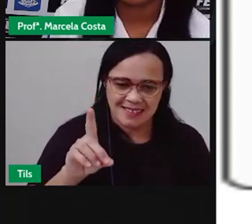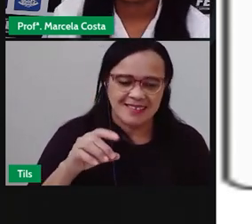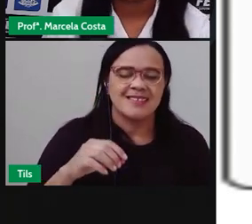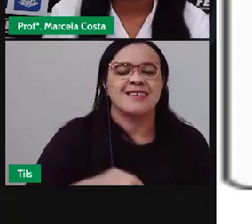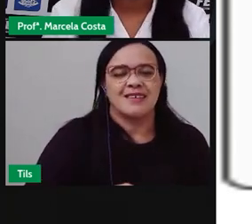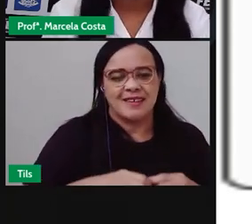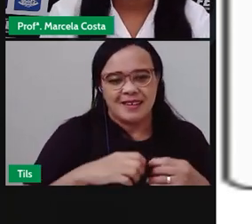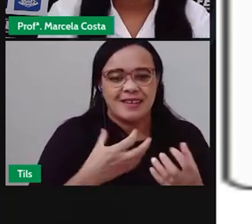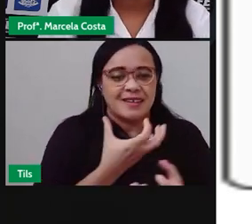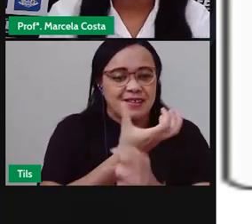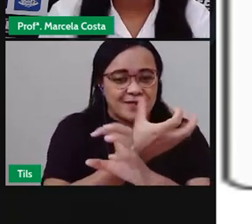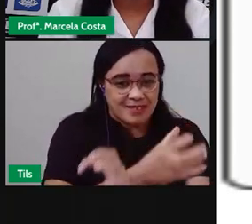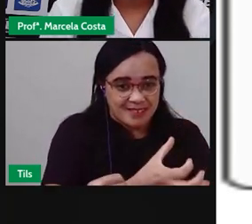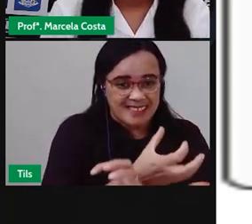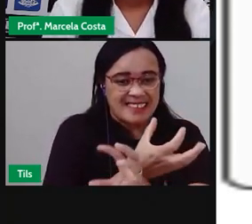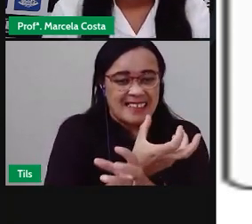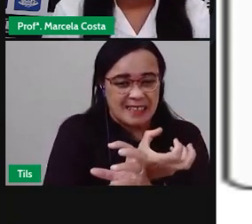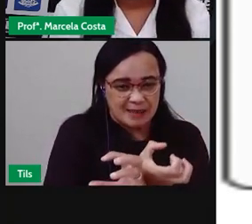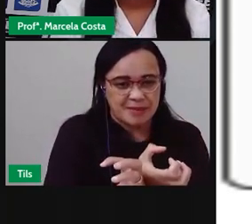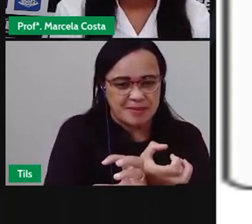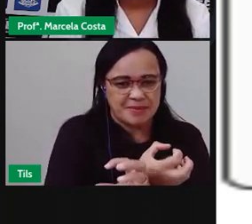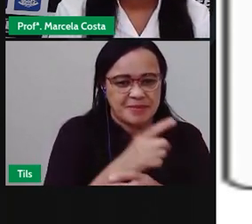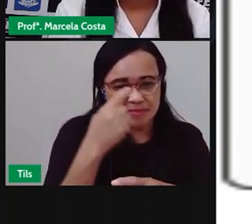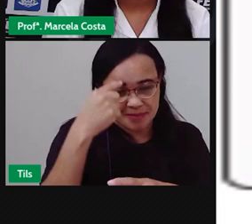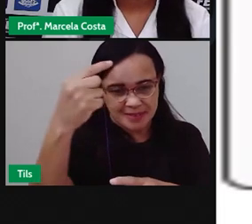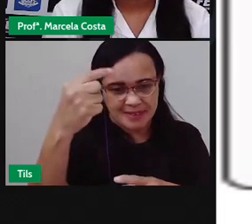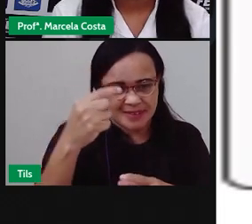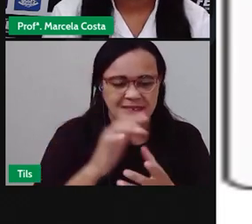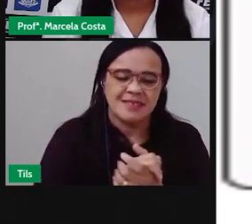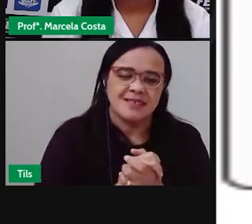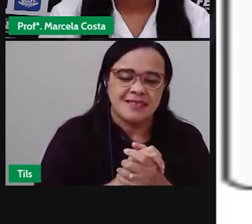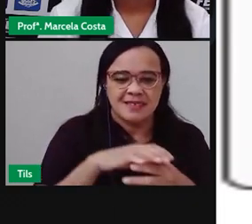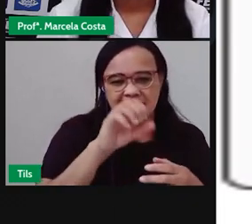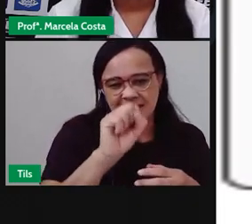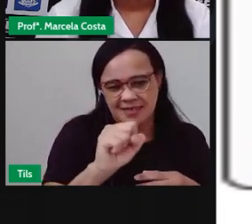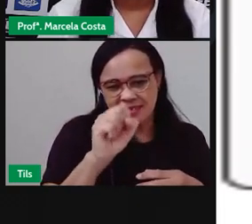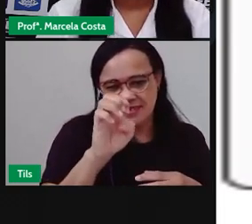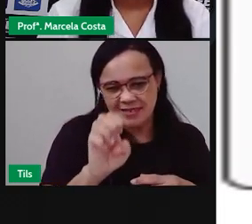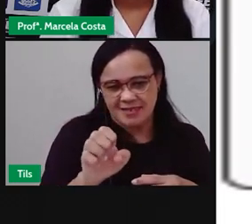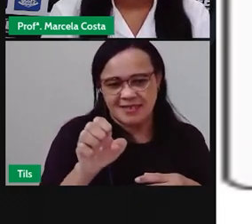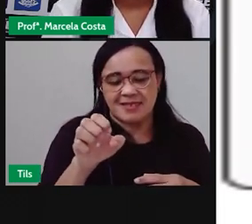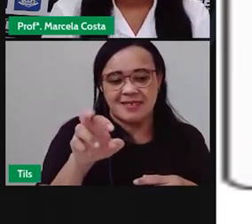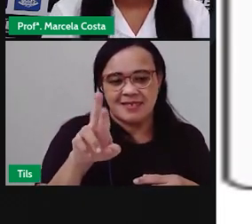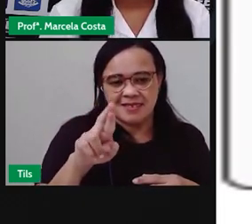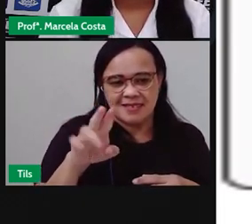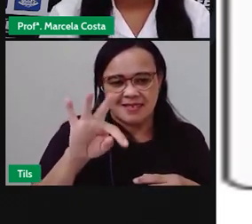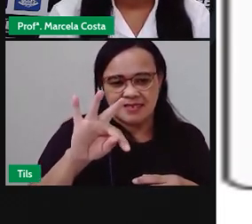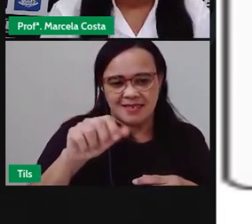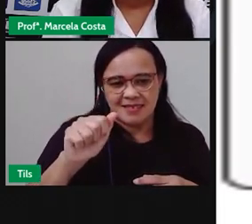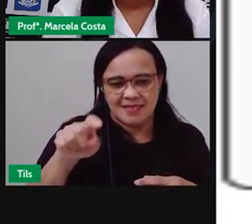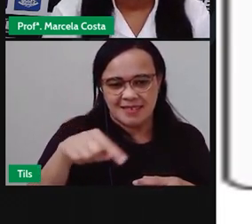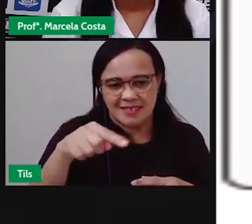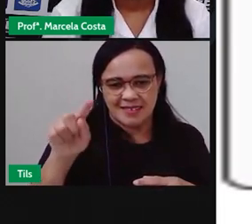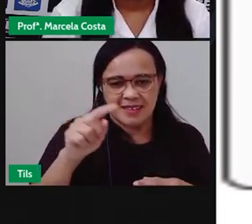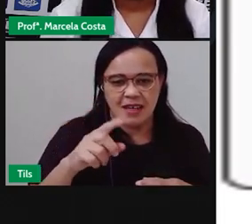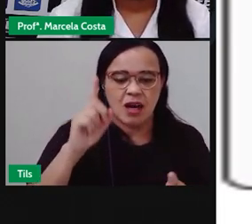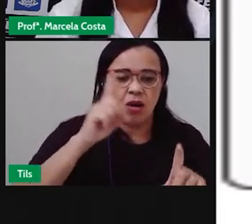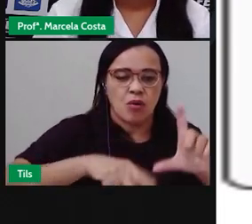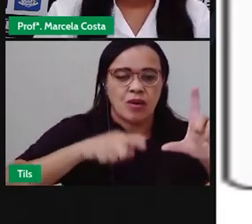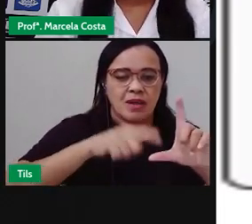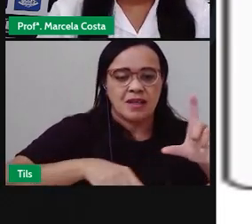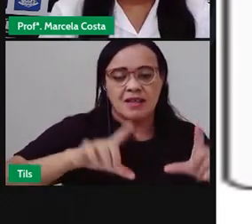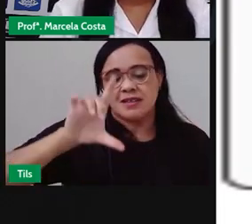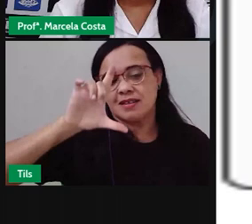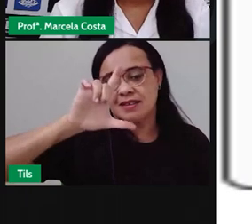as letras que foram apresentadas na música ABC do Sertão Olha aí agora a letra L